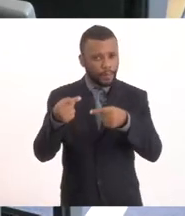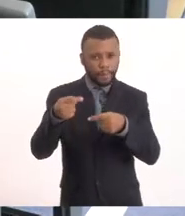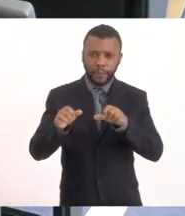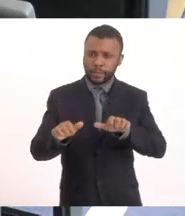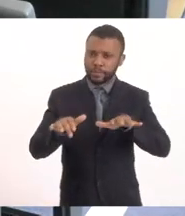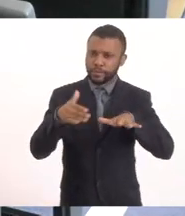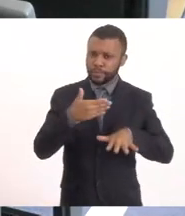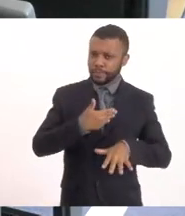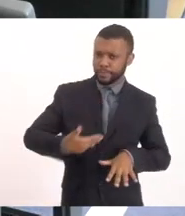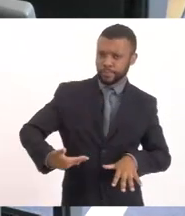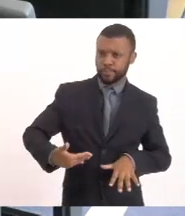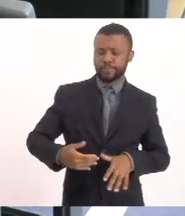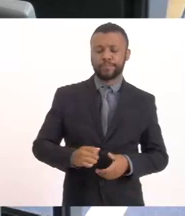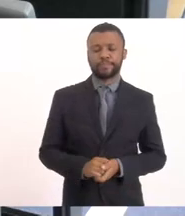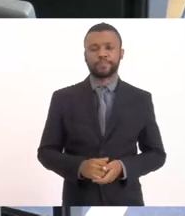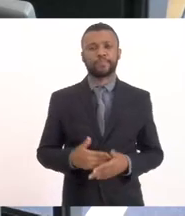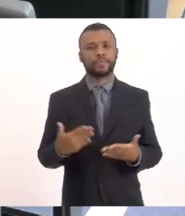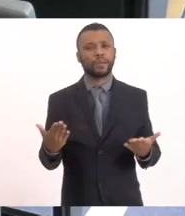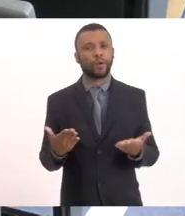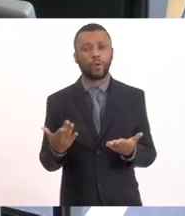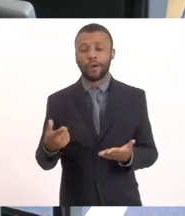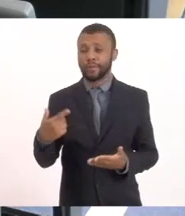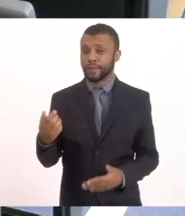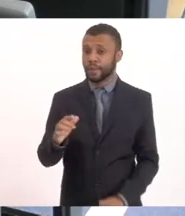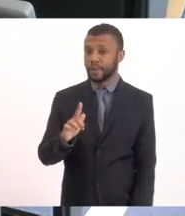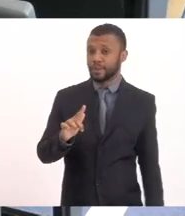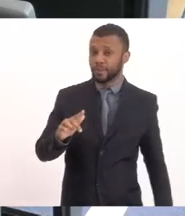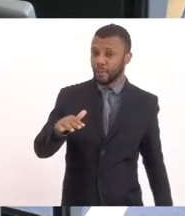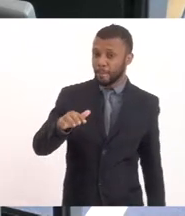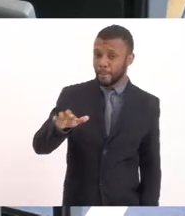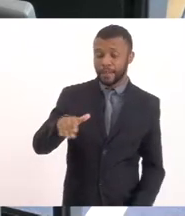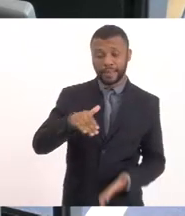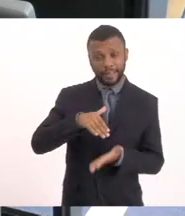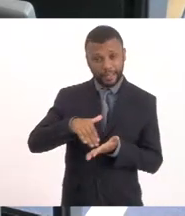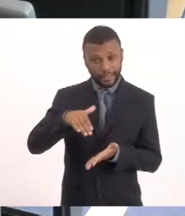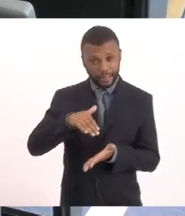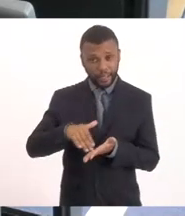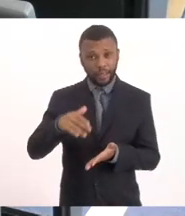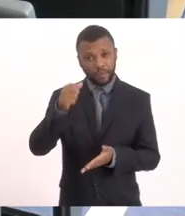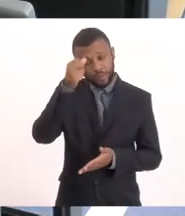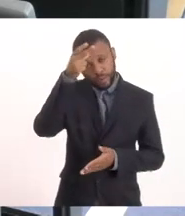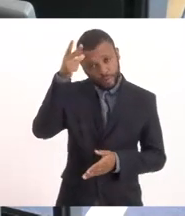Agora o senhor Gilmar Rocha Secretário Municipal De Meio Ambiente Saquarema